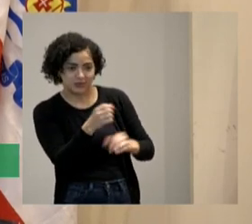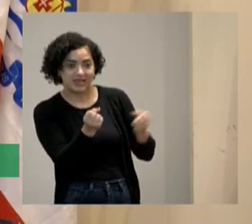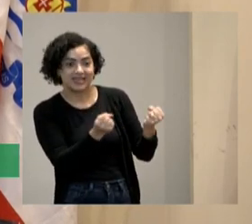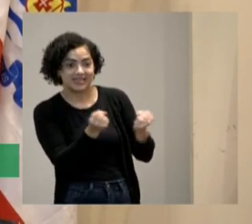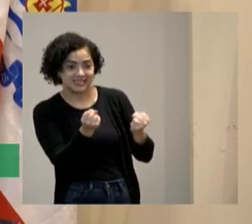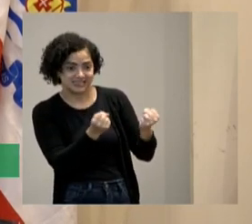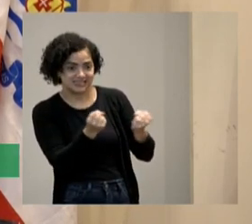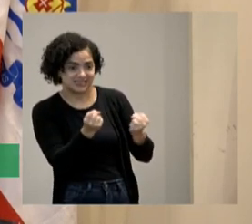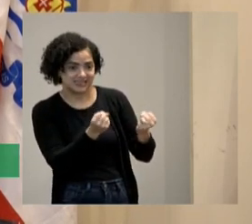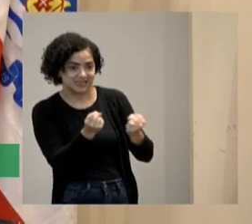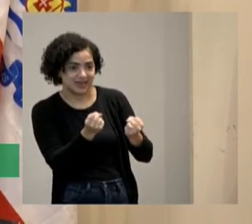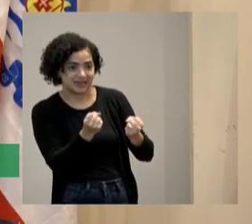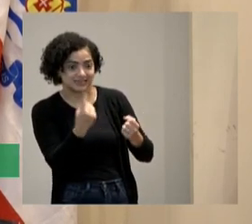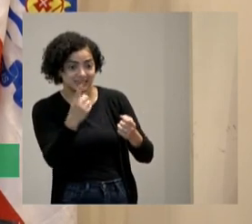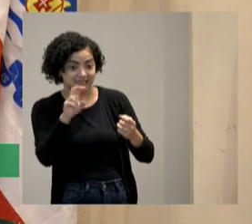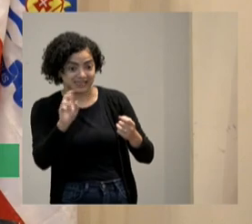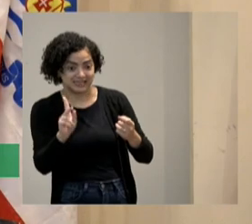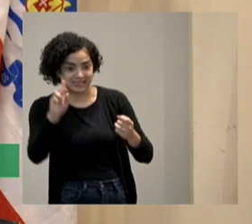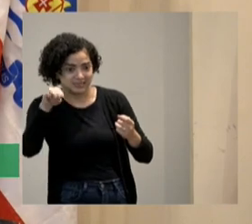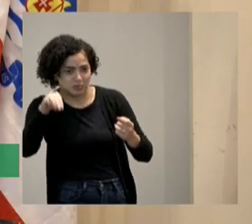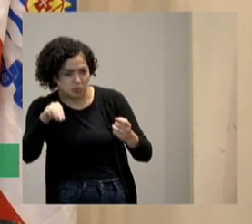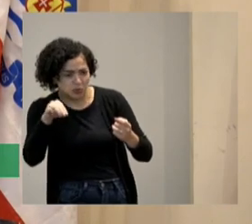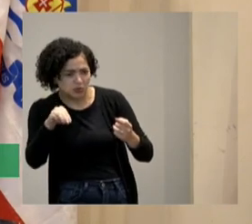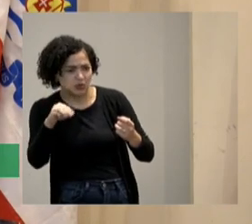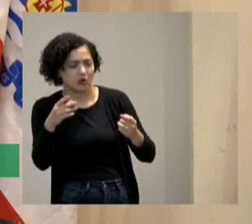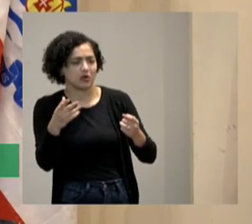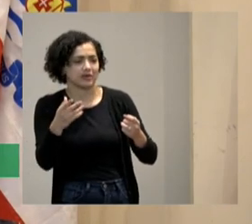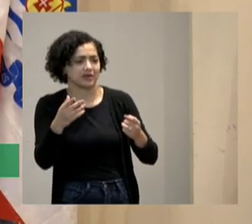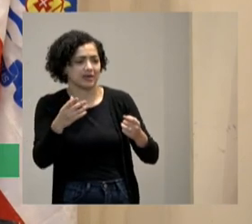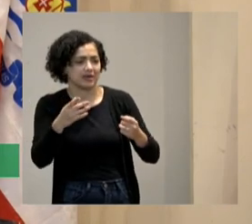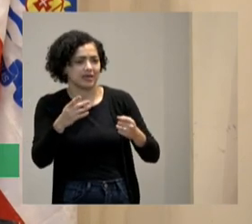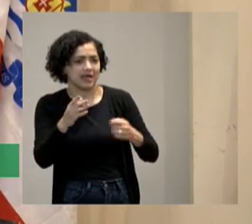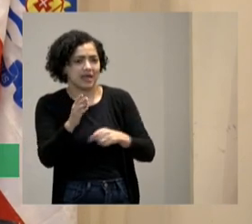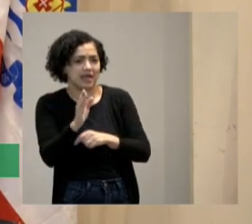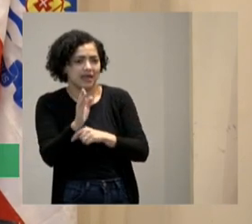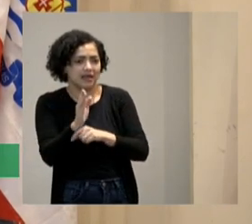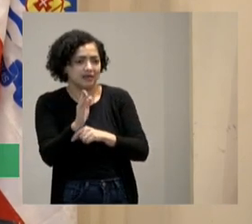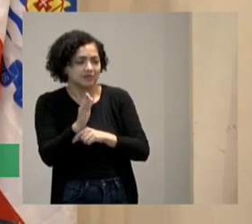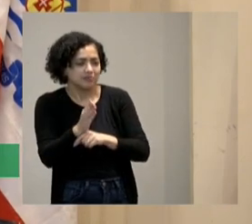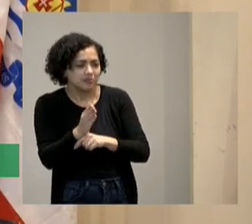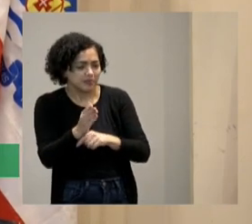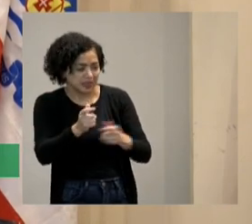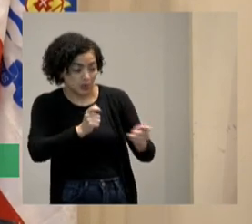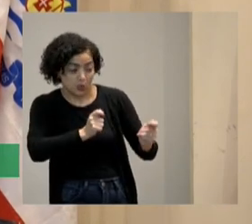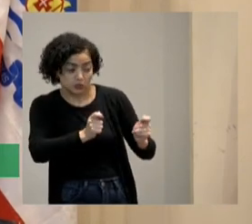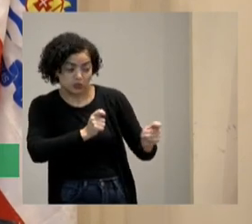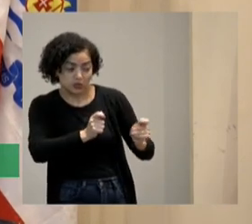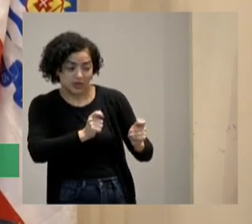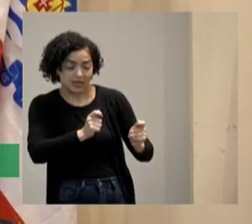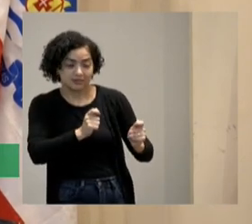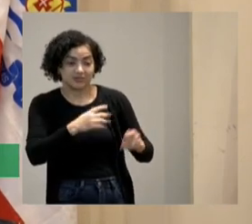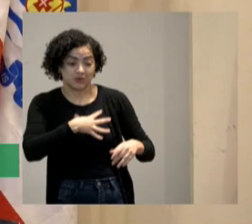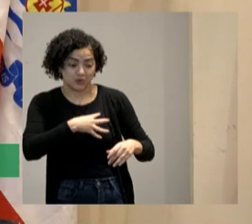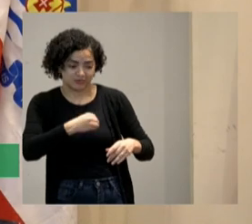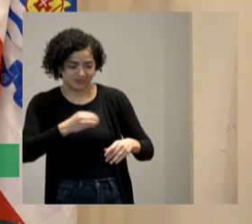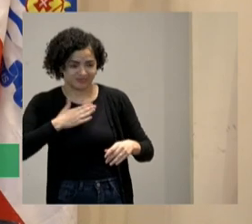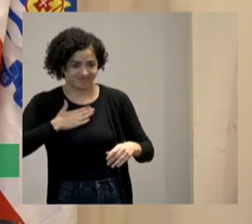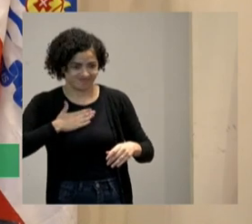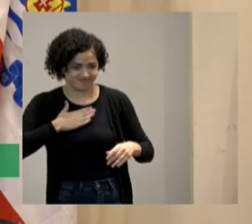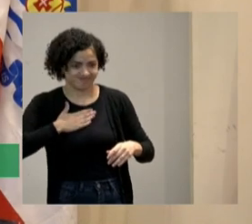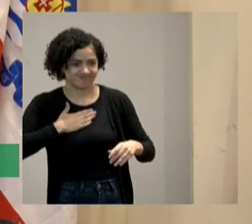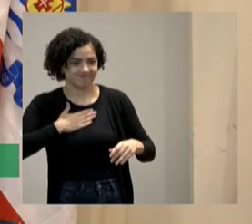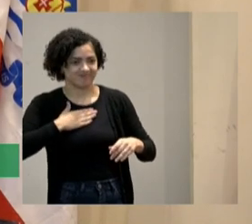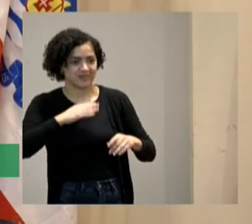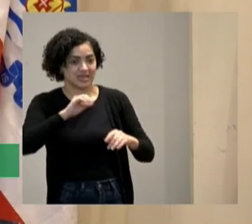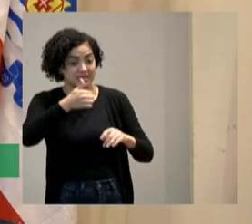travo ele no 15 por hora coloco um radar coloco não sei o que por que? porque quando a gente faz para o nosso filho a gente faz 10 mil